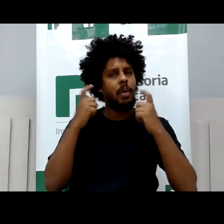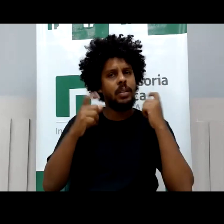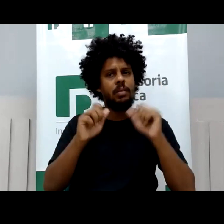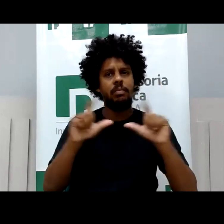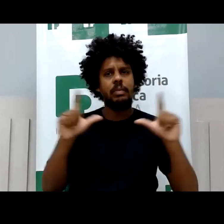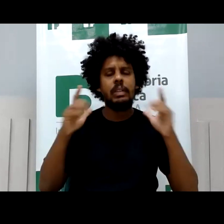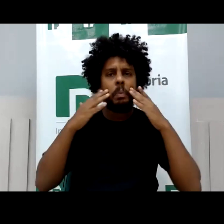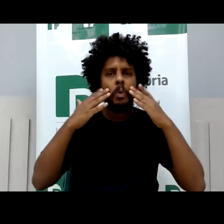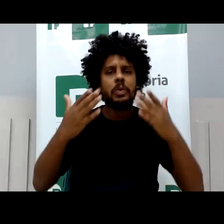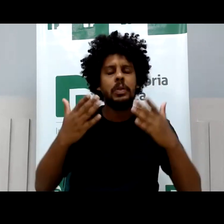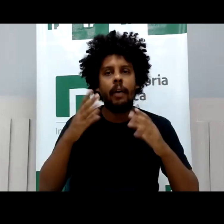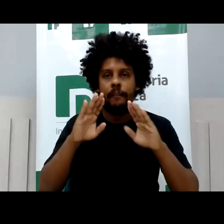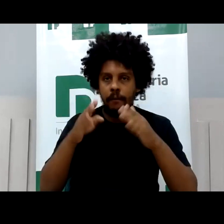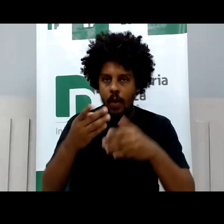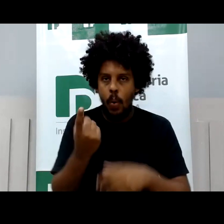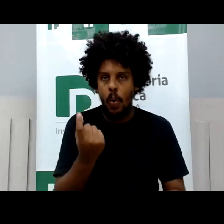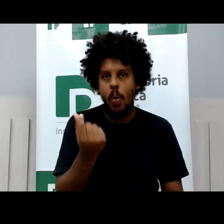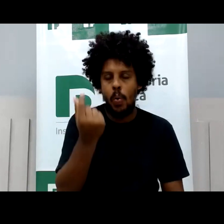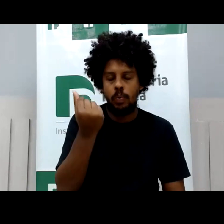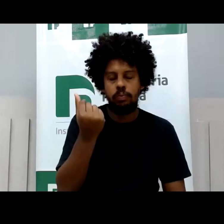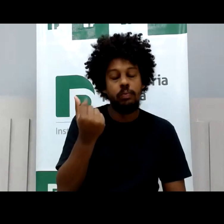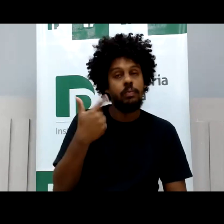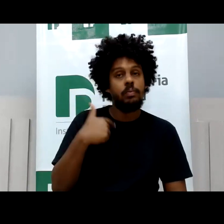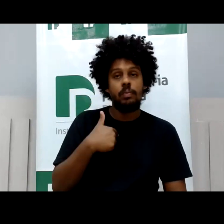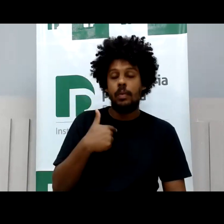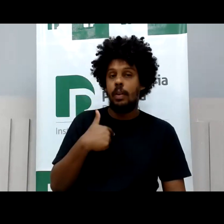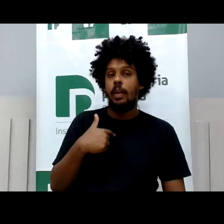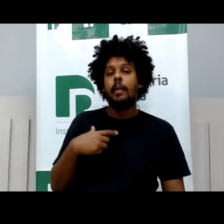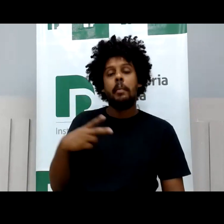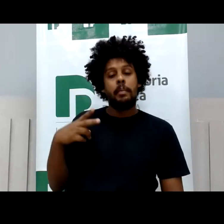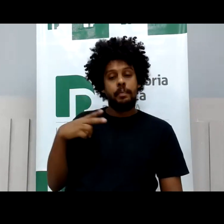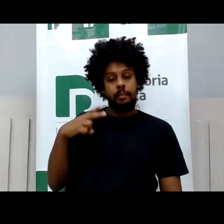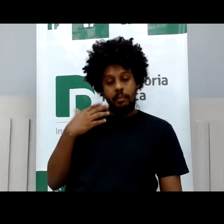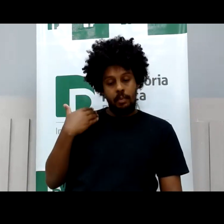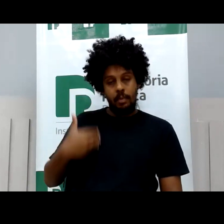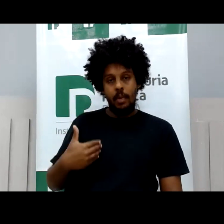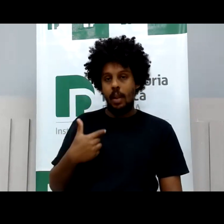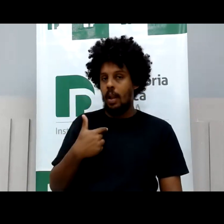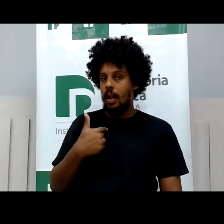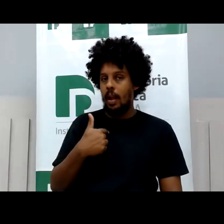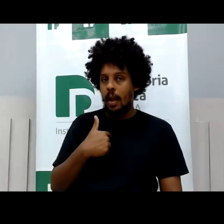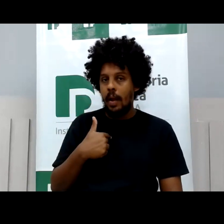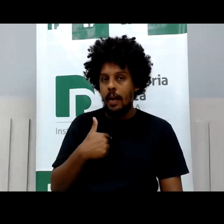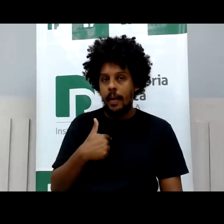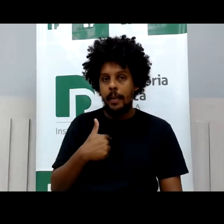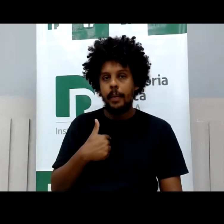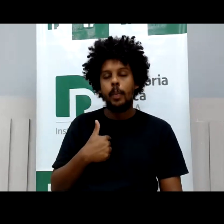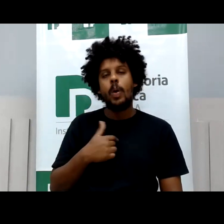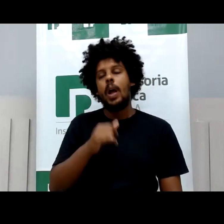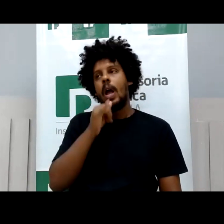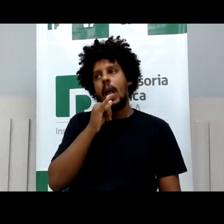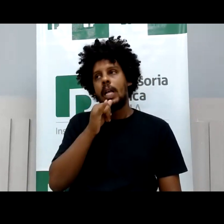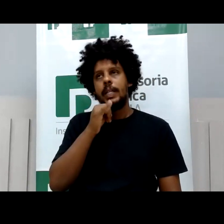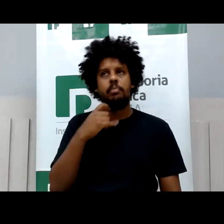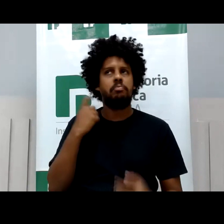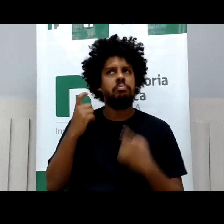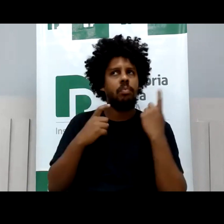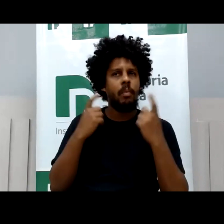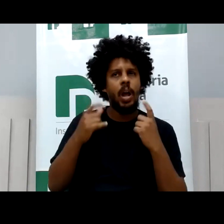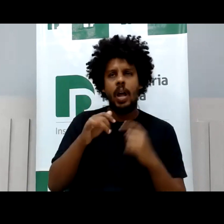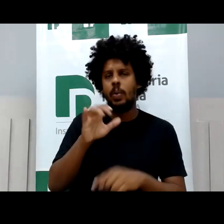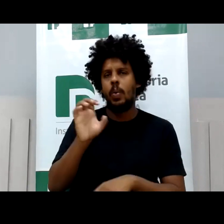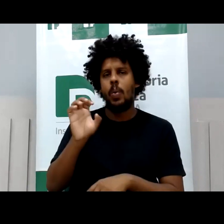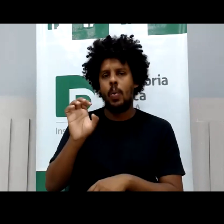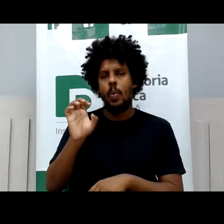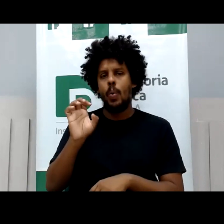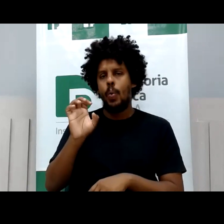eu particularmente sou sempre tive muito receio com a intervenção do Estado na vida privada das pessoas né